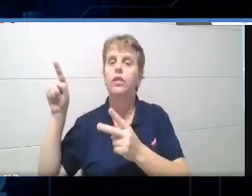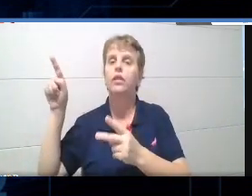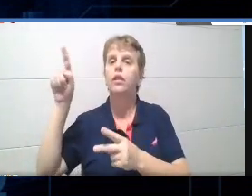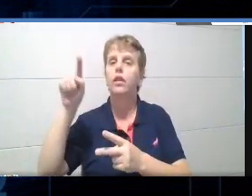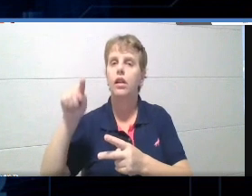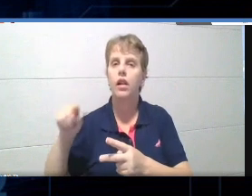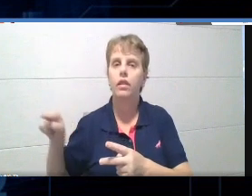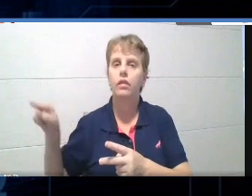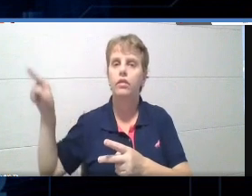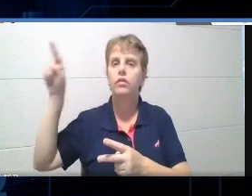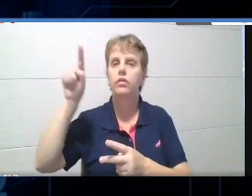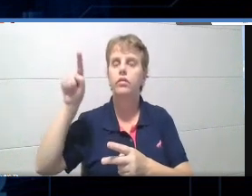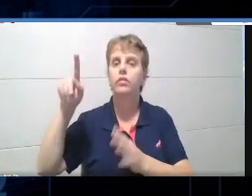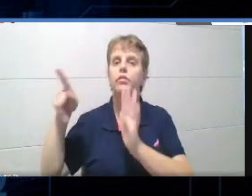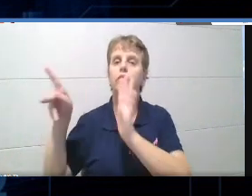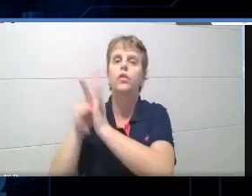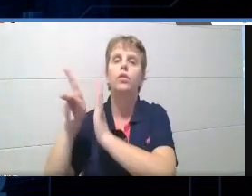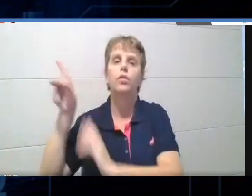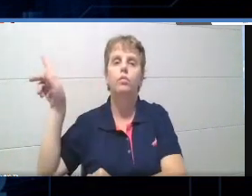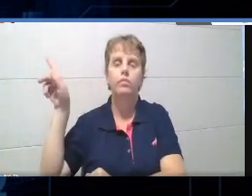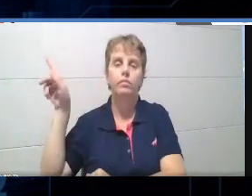da questão das,